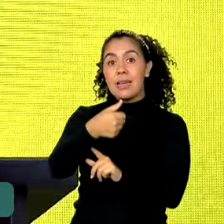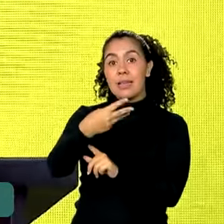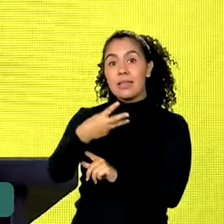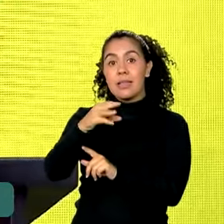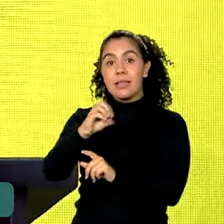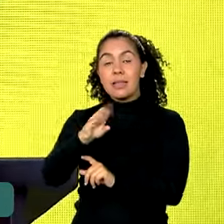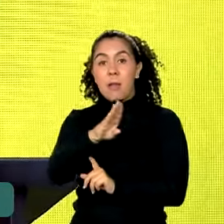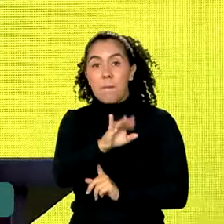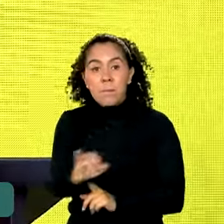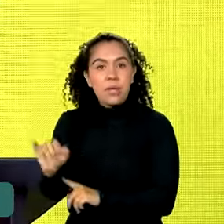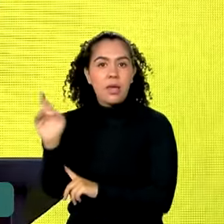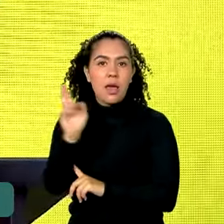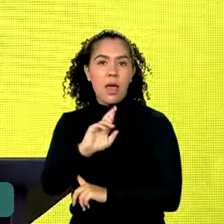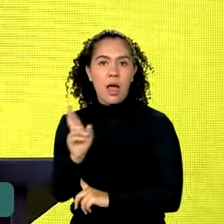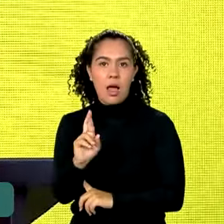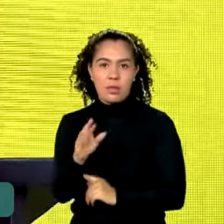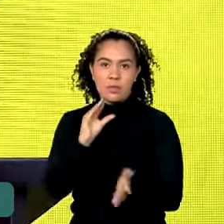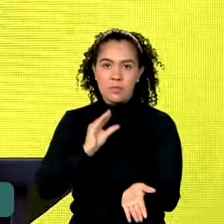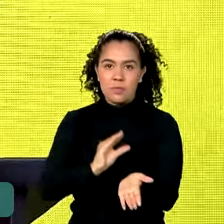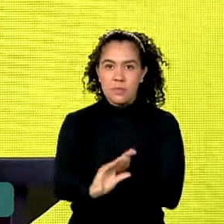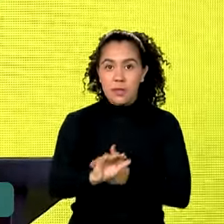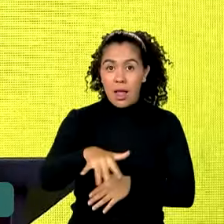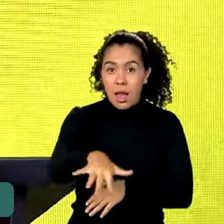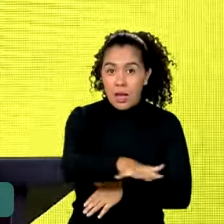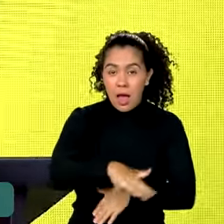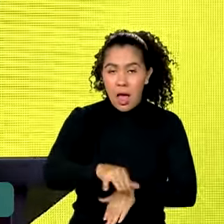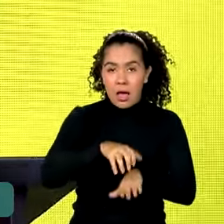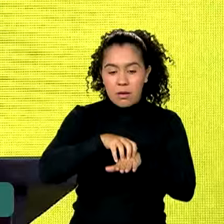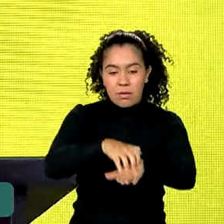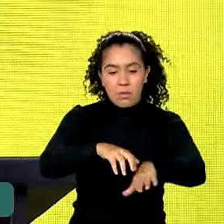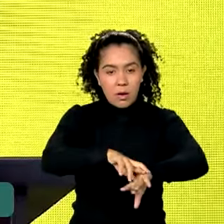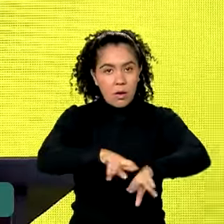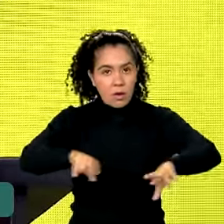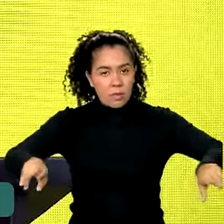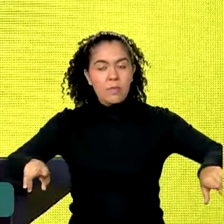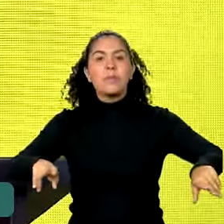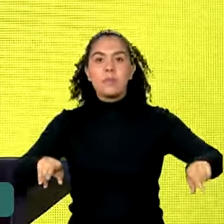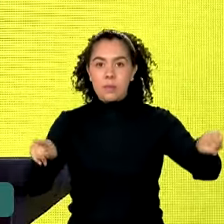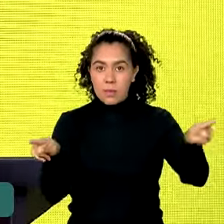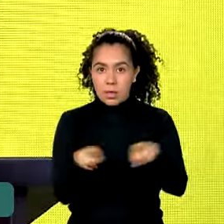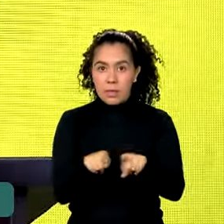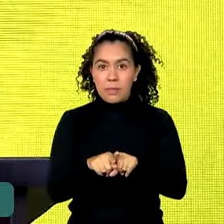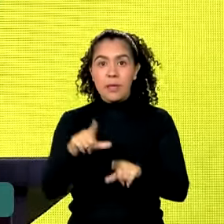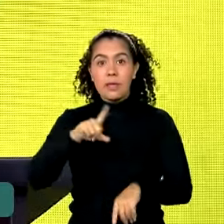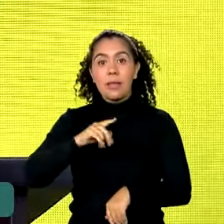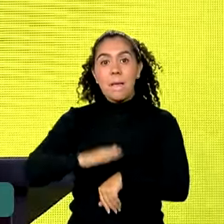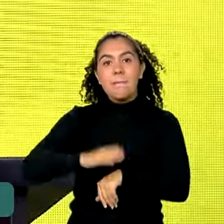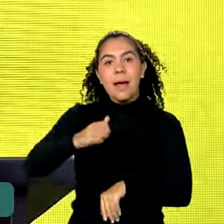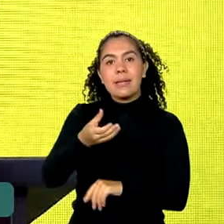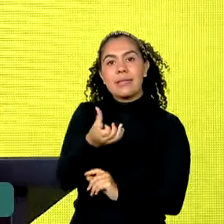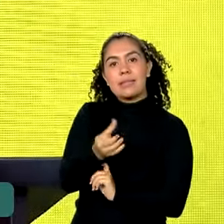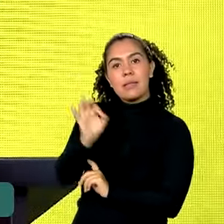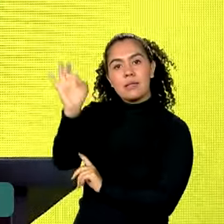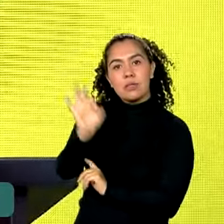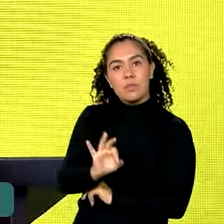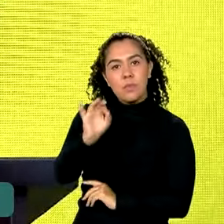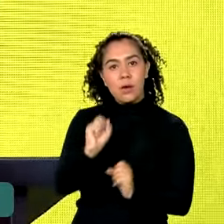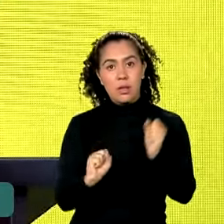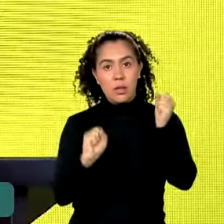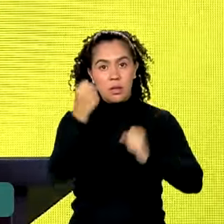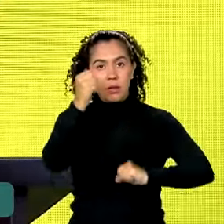investimentos na indústria automotiva. E nós podemos incluir também mais 6% na indústria de